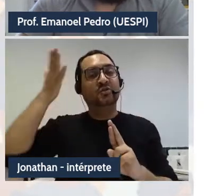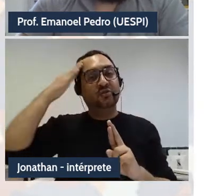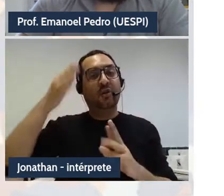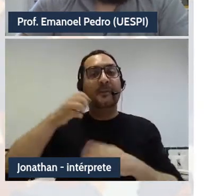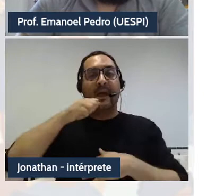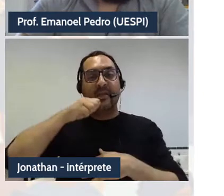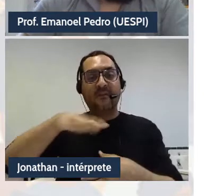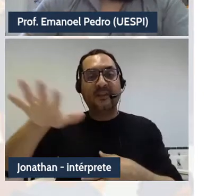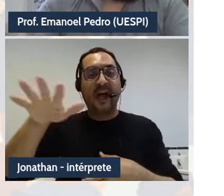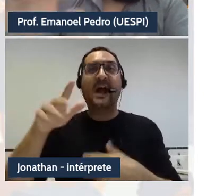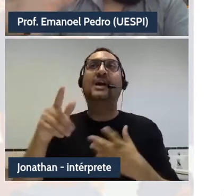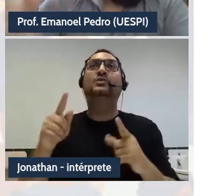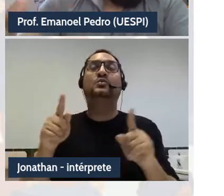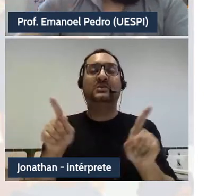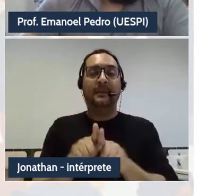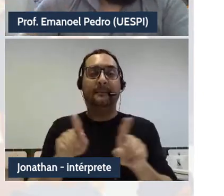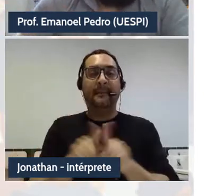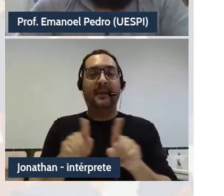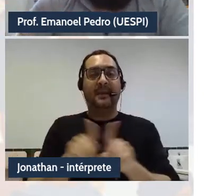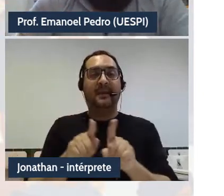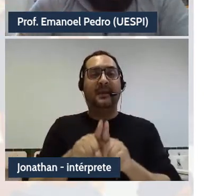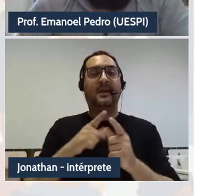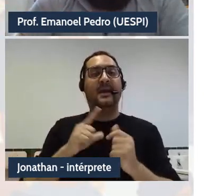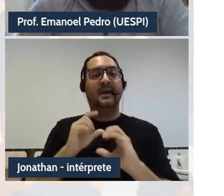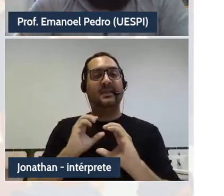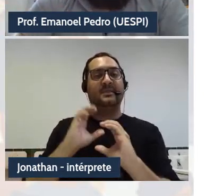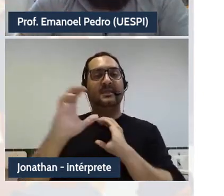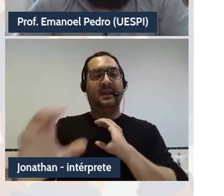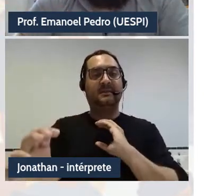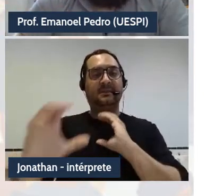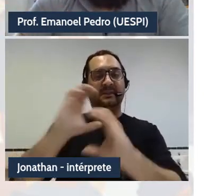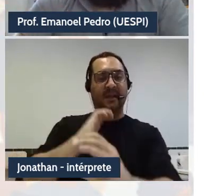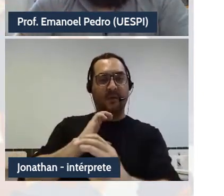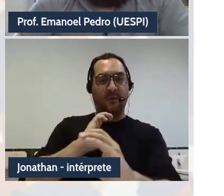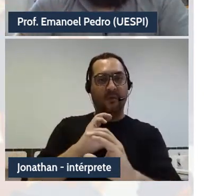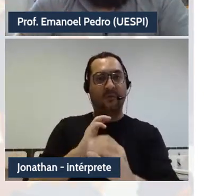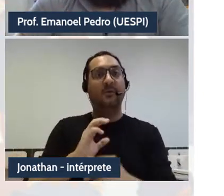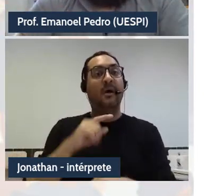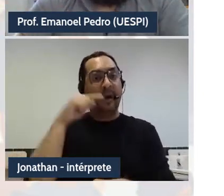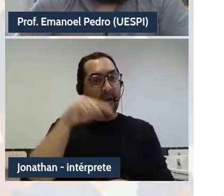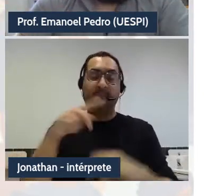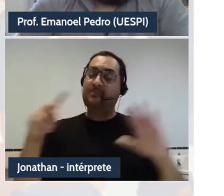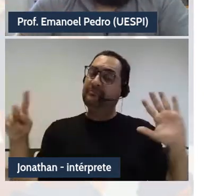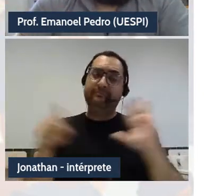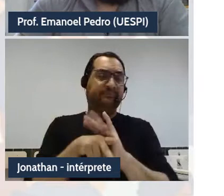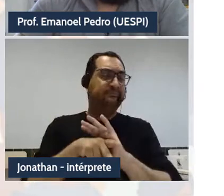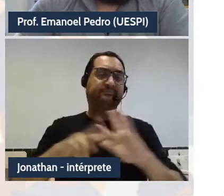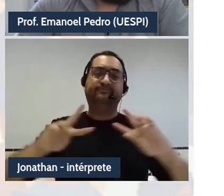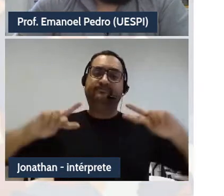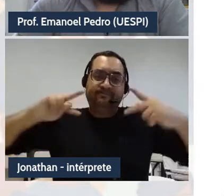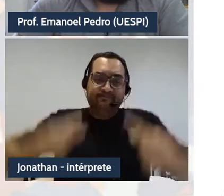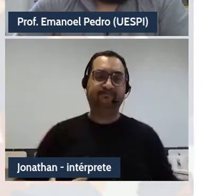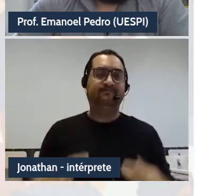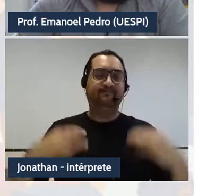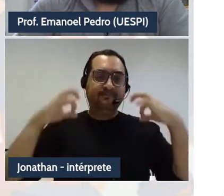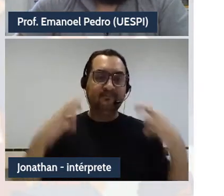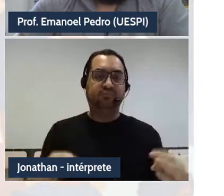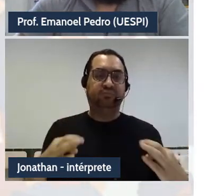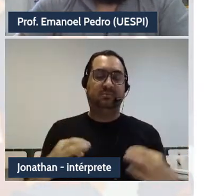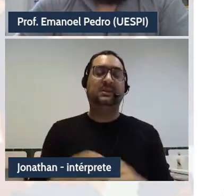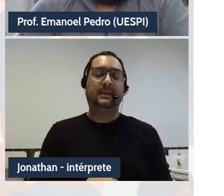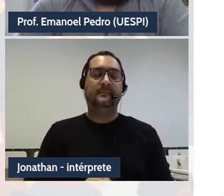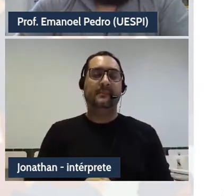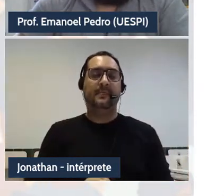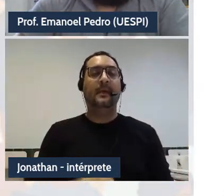sua transmissão unilateral. Fecha aspas. Características essas totalmente inversas à da comunicação e linguagem humanas.